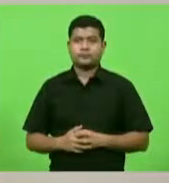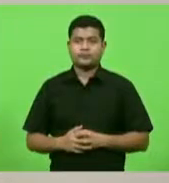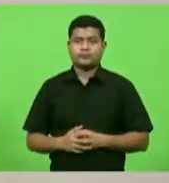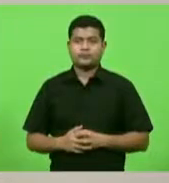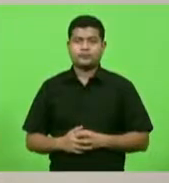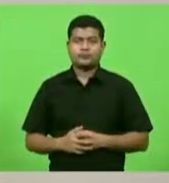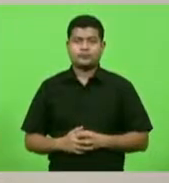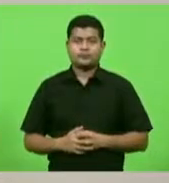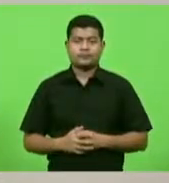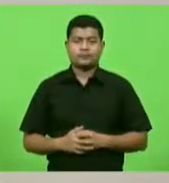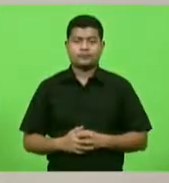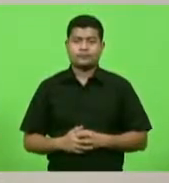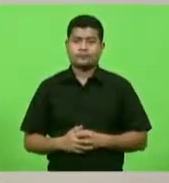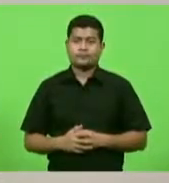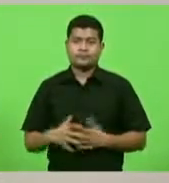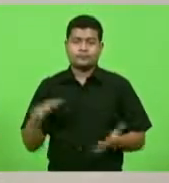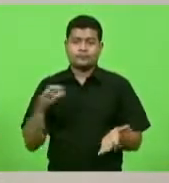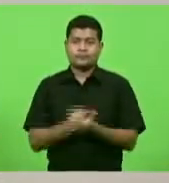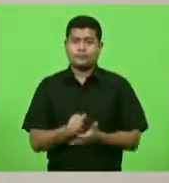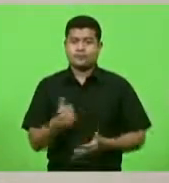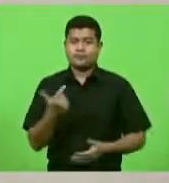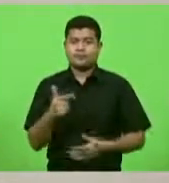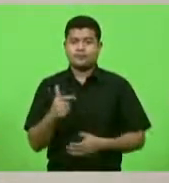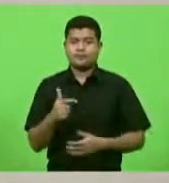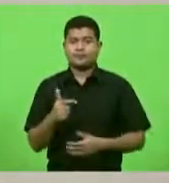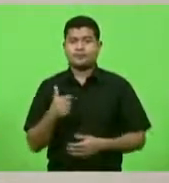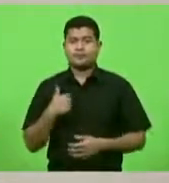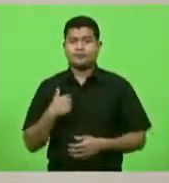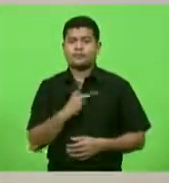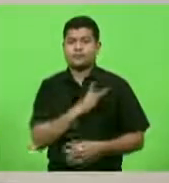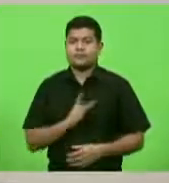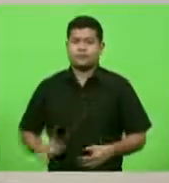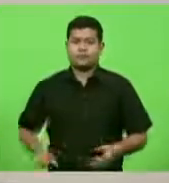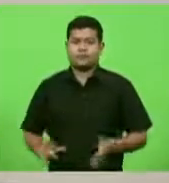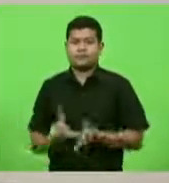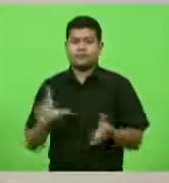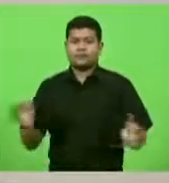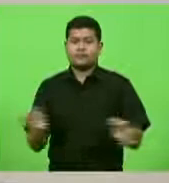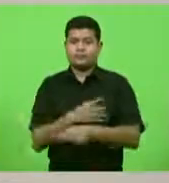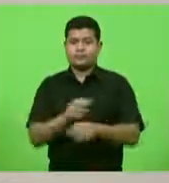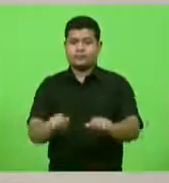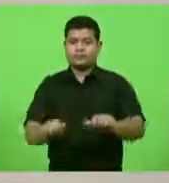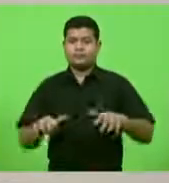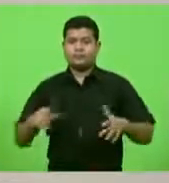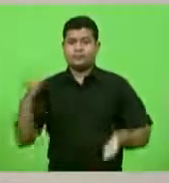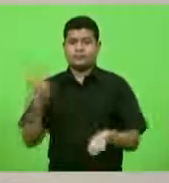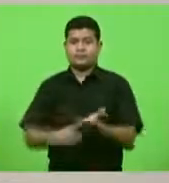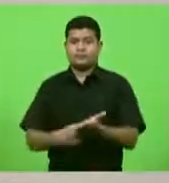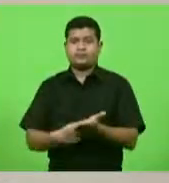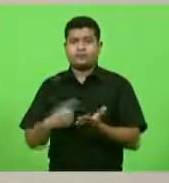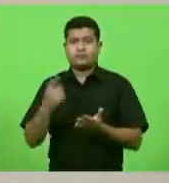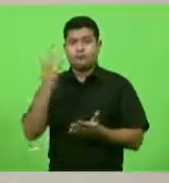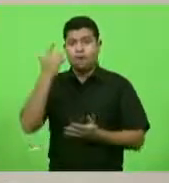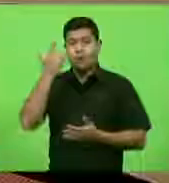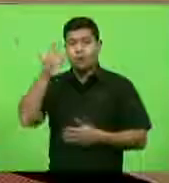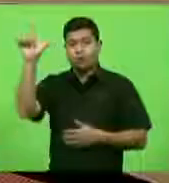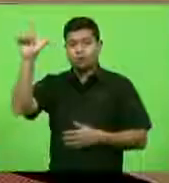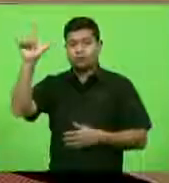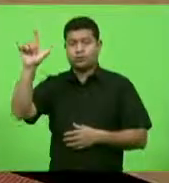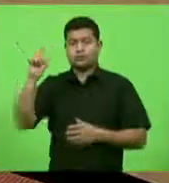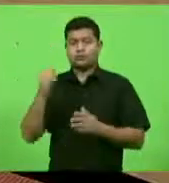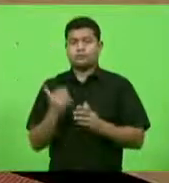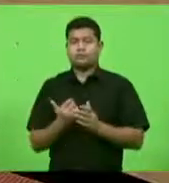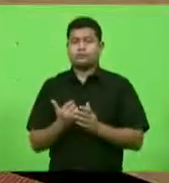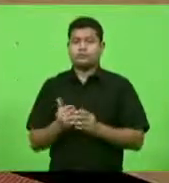Não havendo novos oradores inscritos, essa presidência, antes de encerrar a sessão, convoca outra extraordinária para